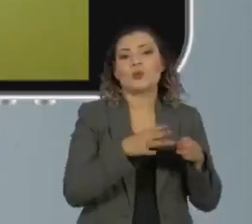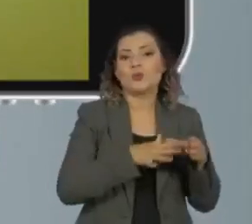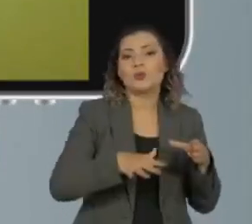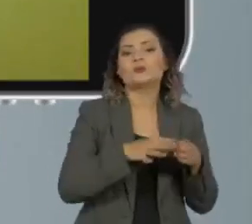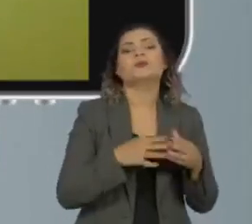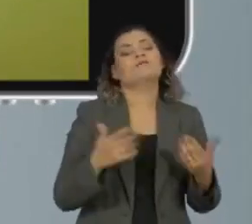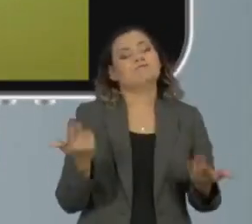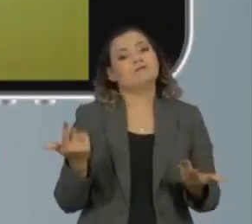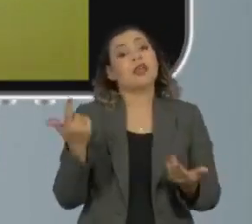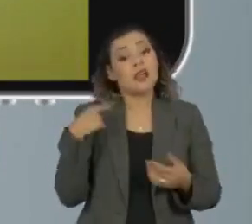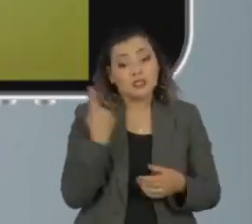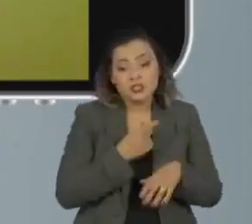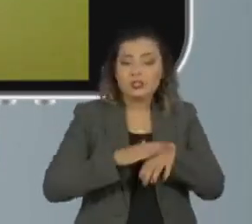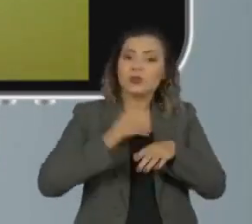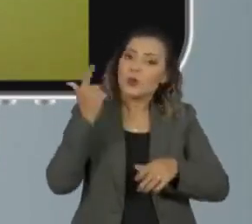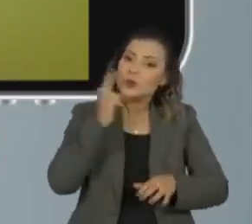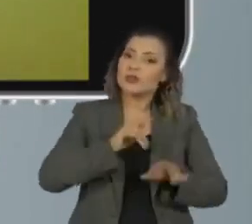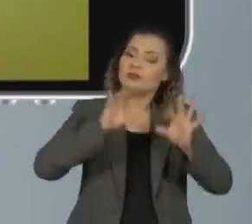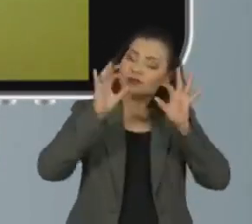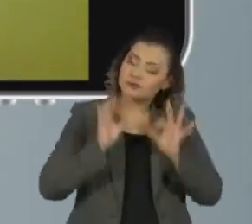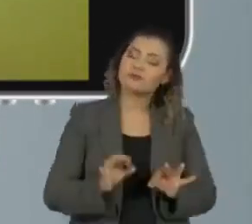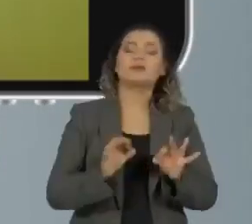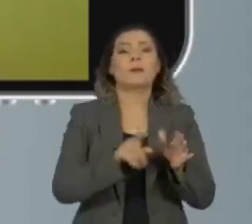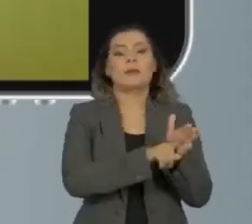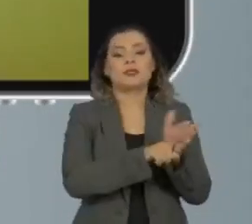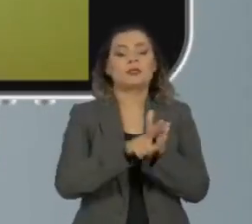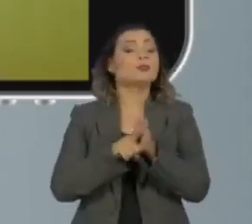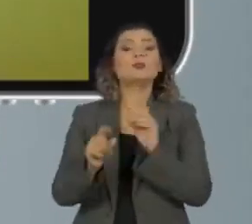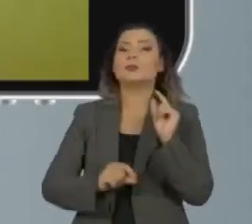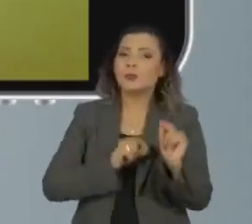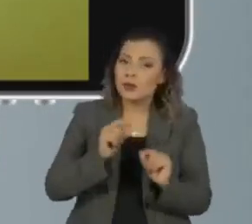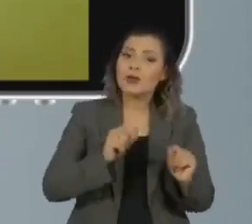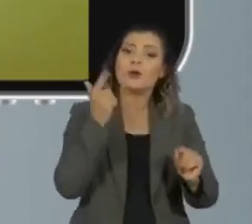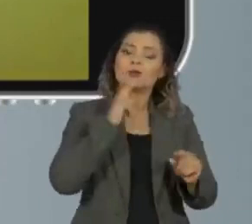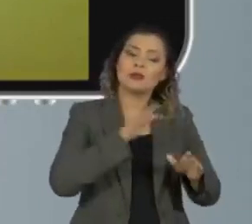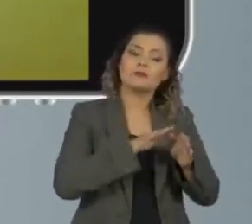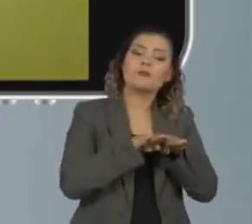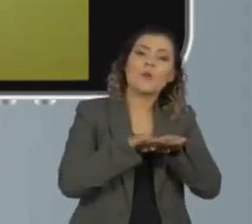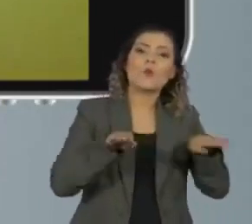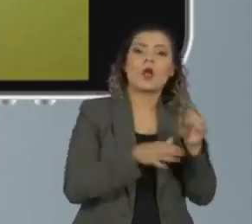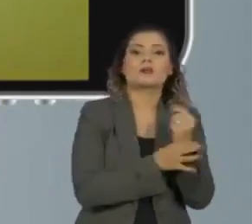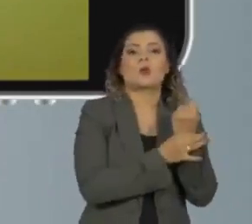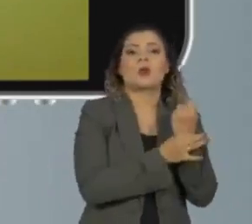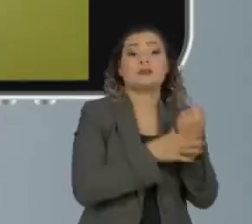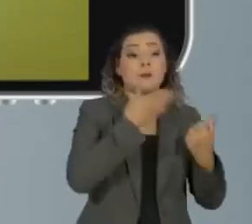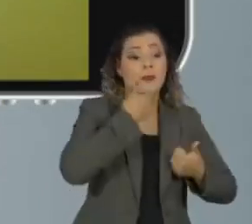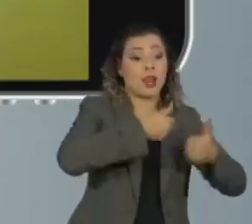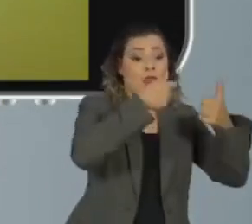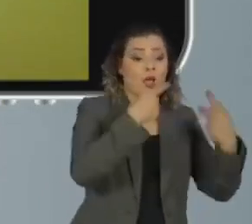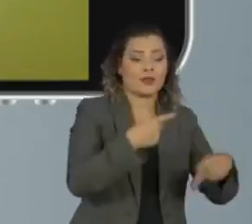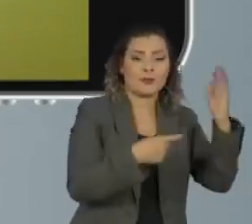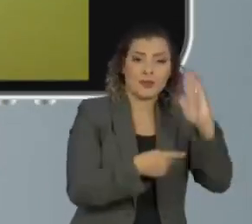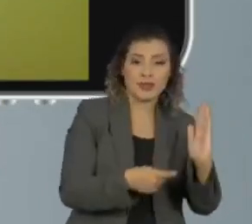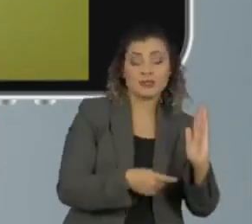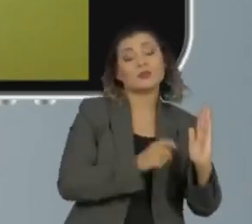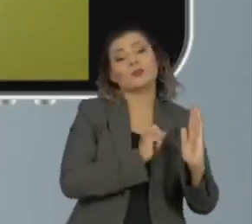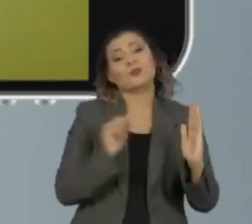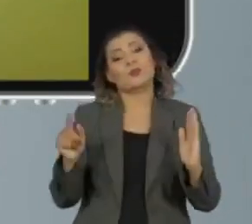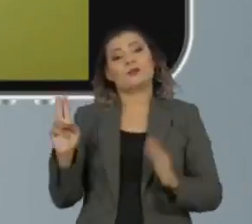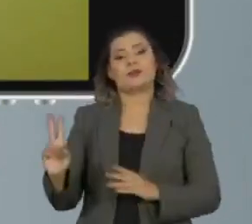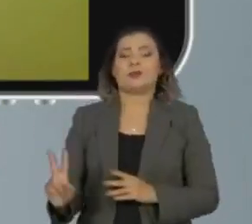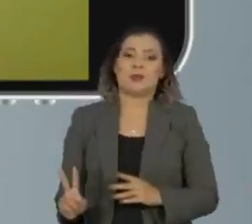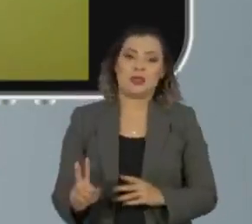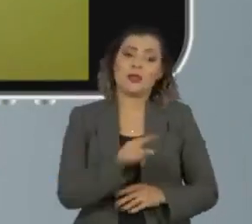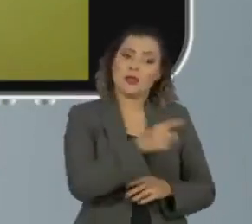a nossa convicção trazida pela pesquisa é de que eles vão conseguir se estabelecer melhor como pequenos